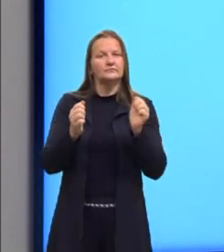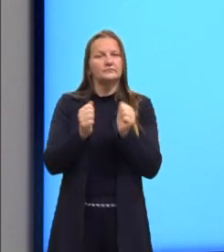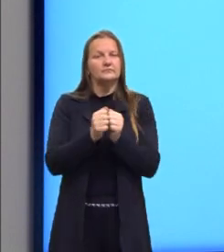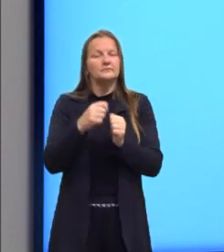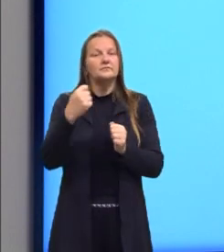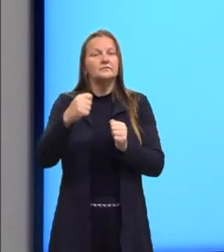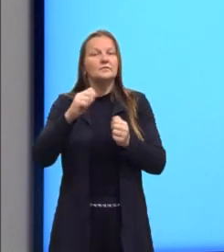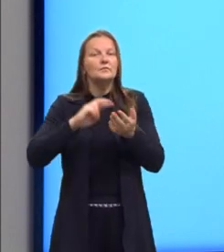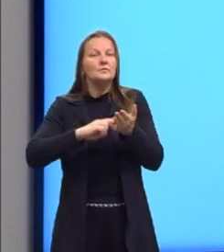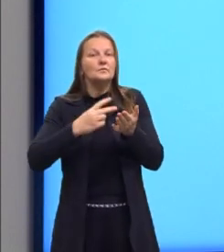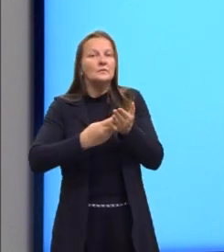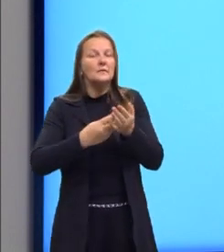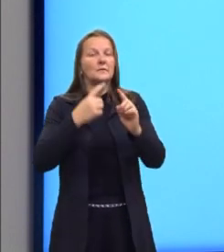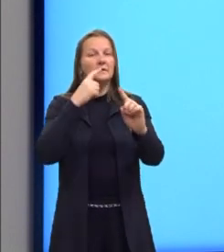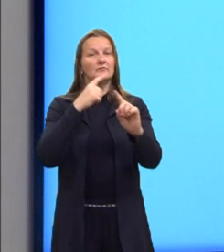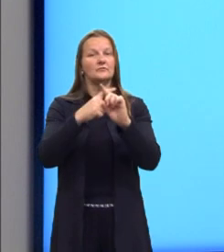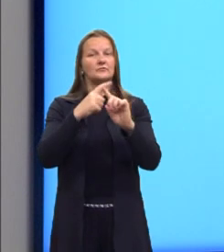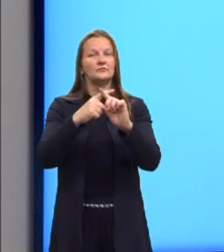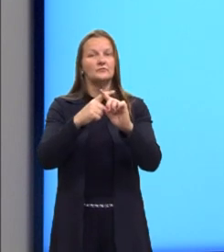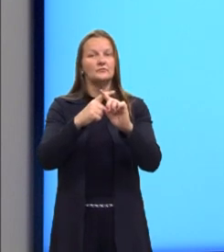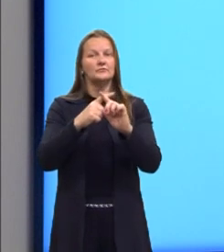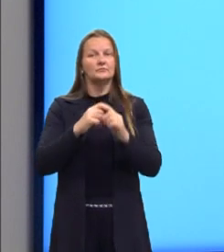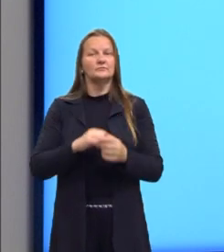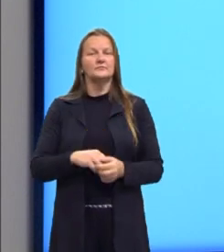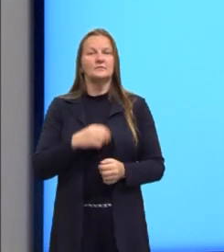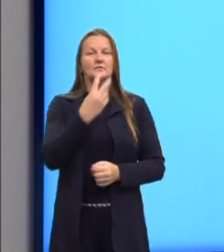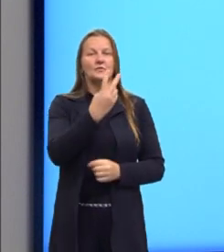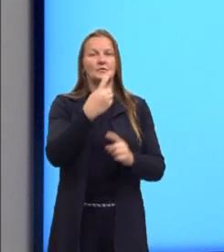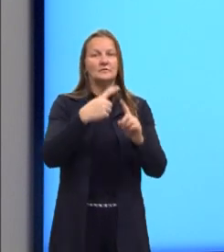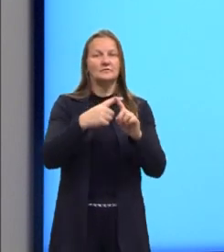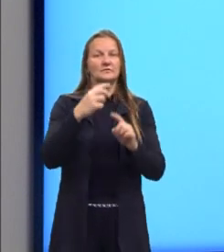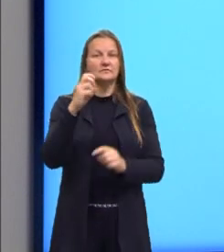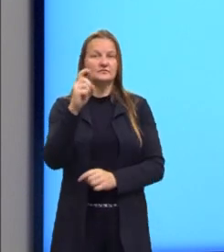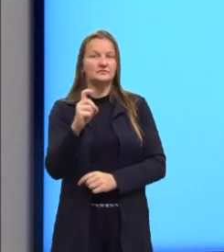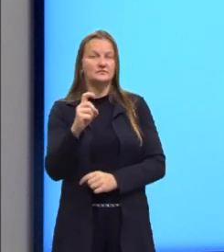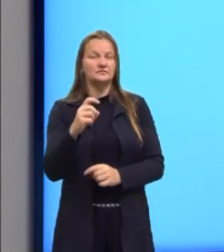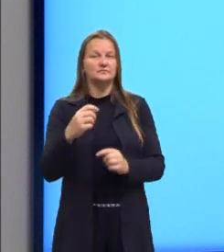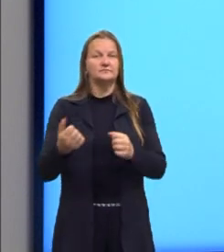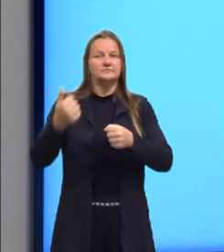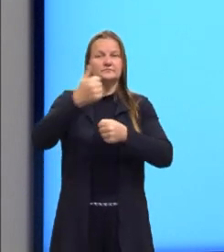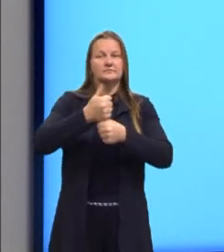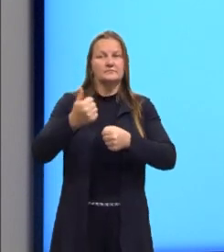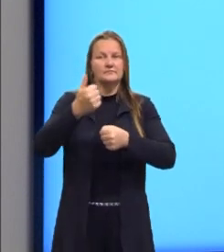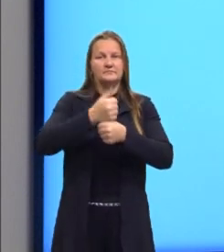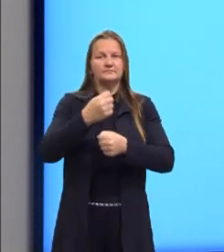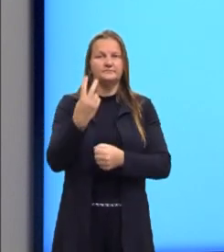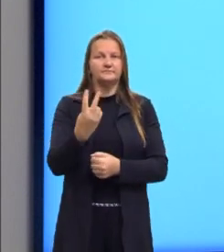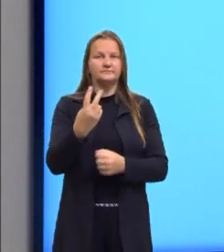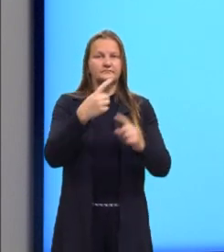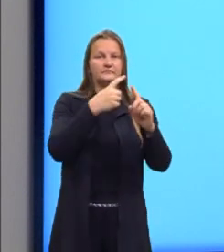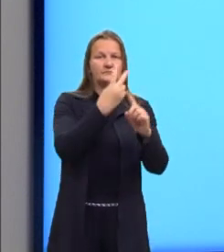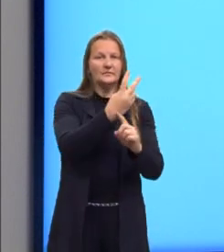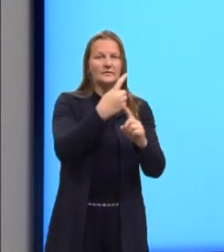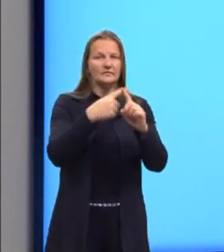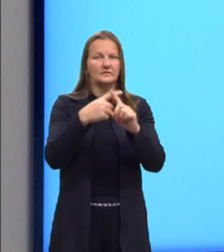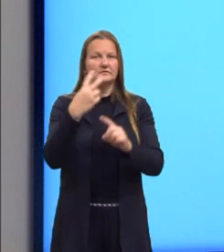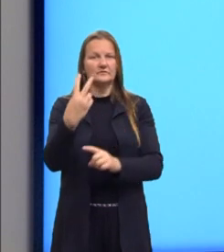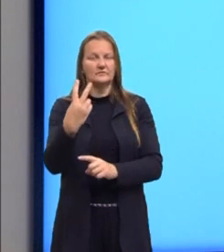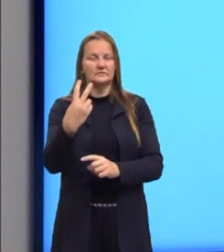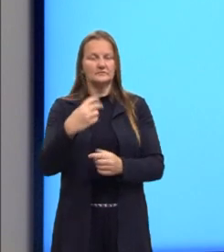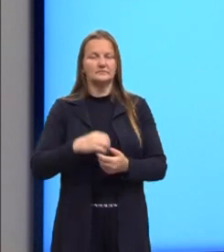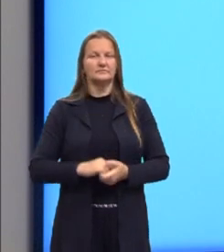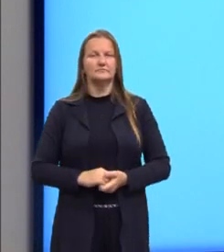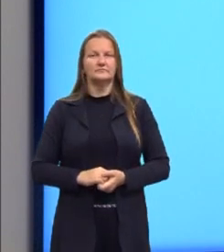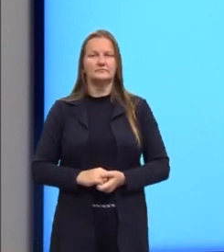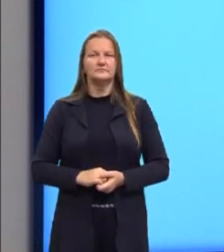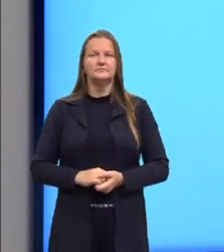significa uma multiplicação, né? Então, seria 2 vezes x, substituindo x por 2, ficaria 2 vezes 2.